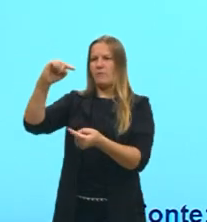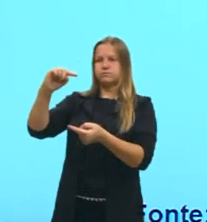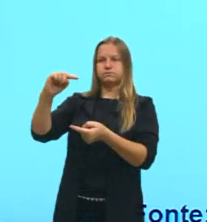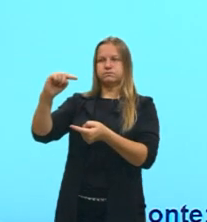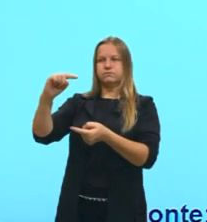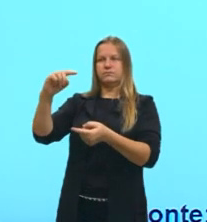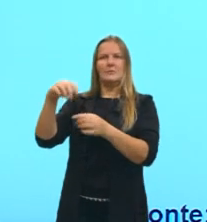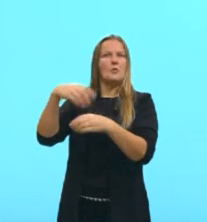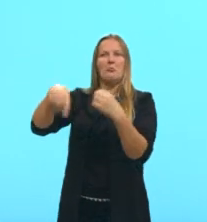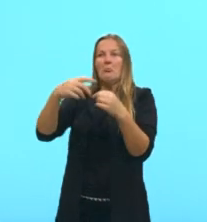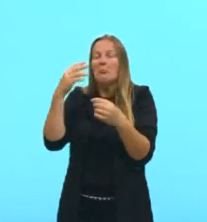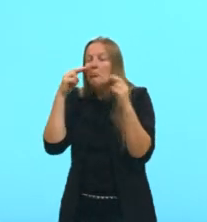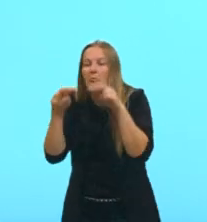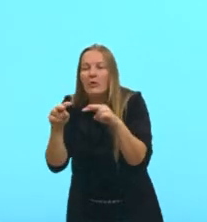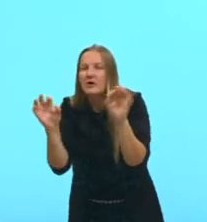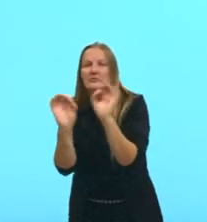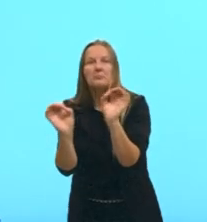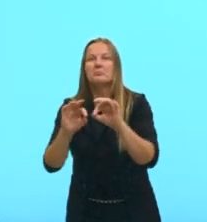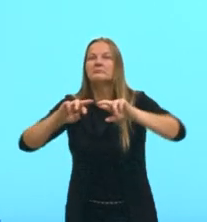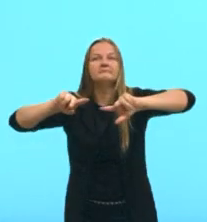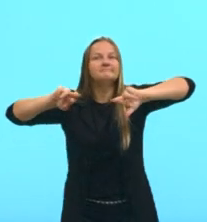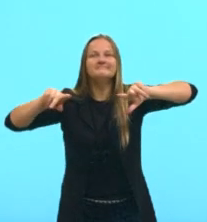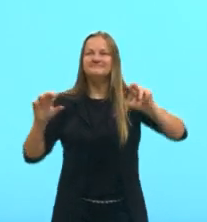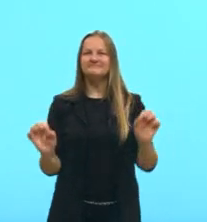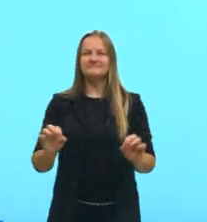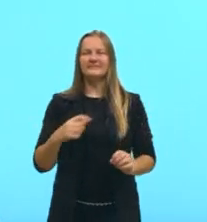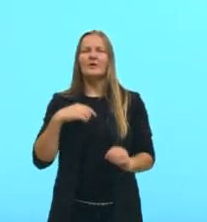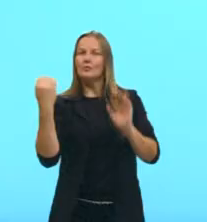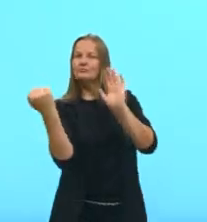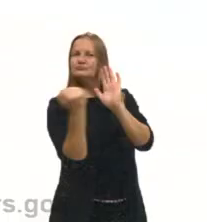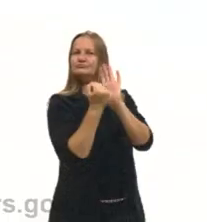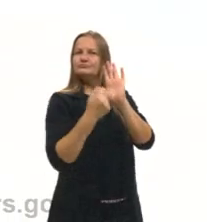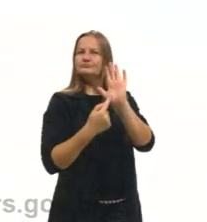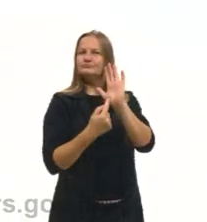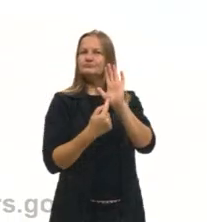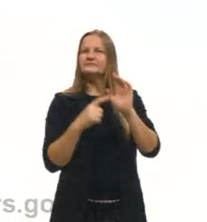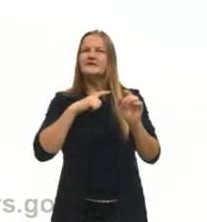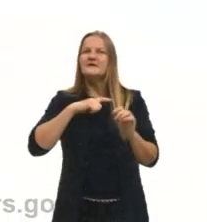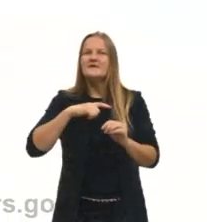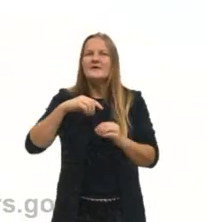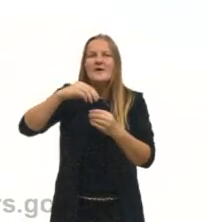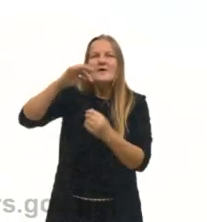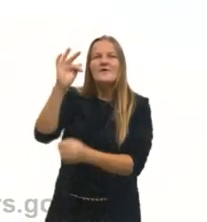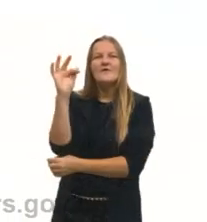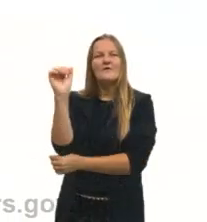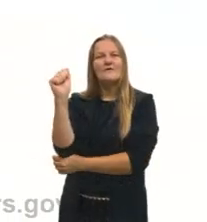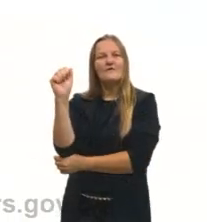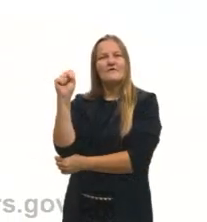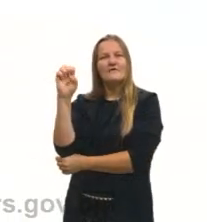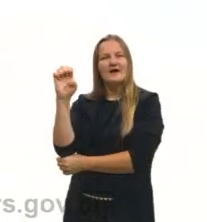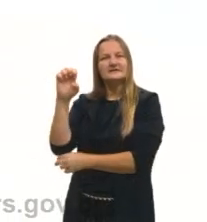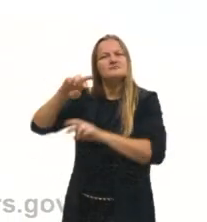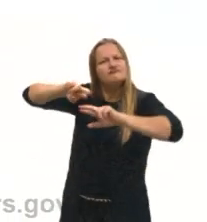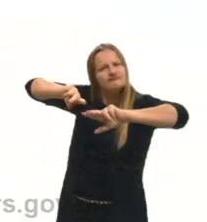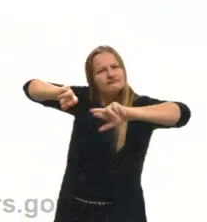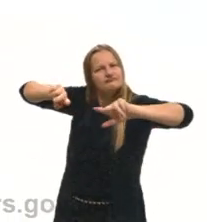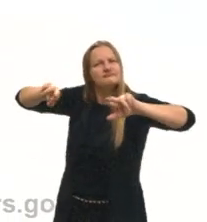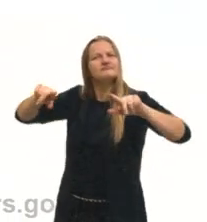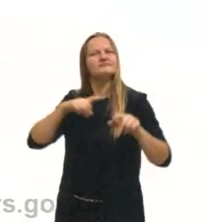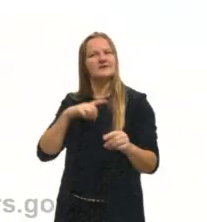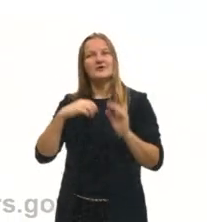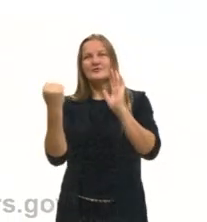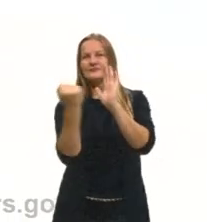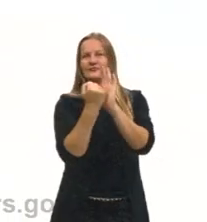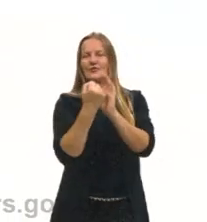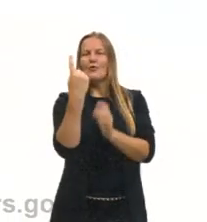qual é a diferença delas. A que apresenta mais de uma fase é a mistura heterogênea e a que apresenta